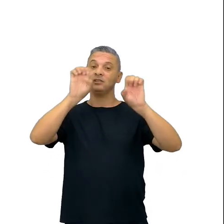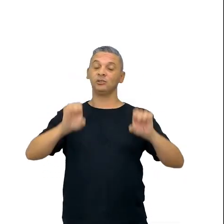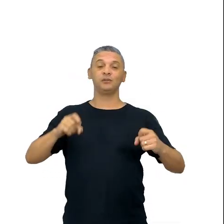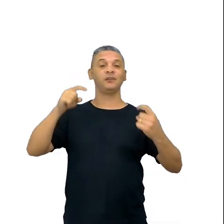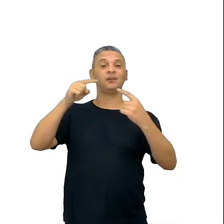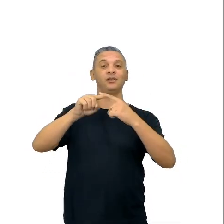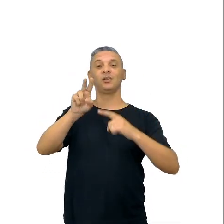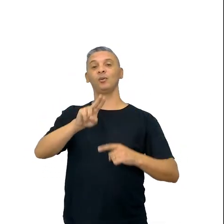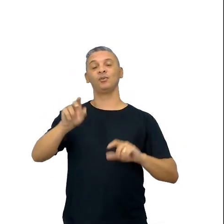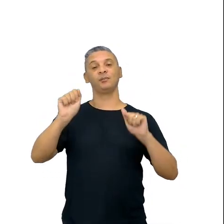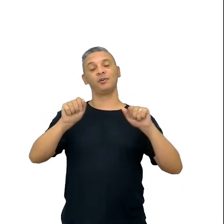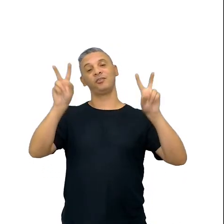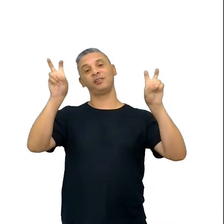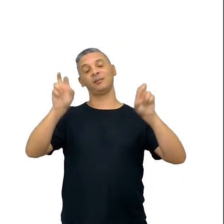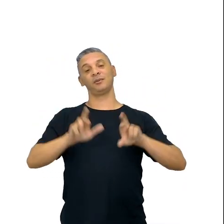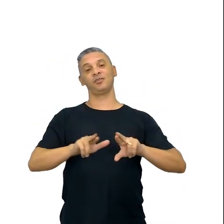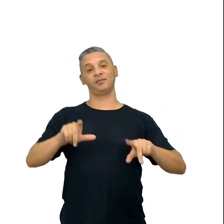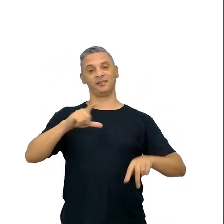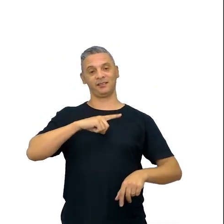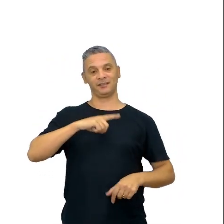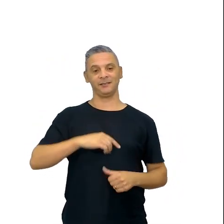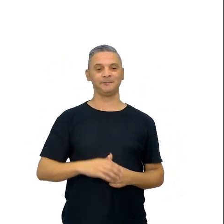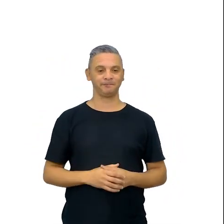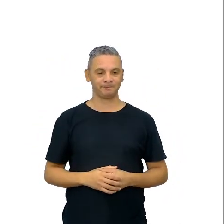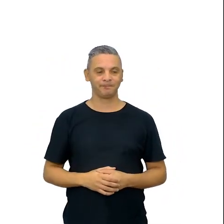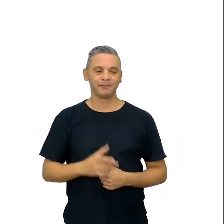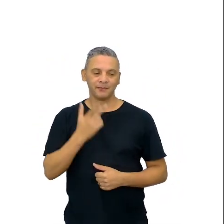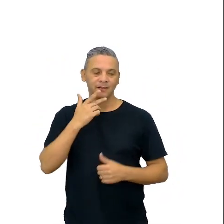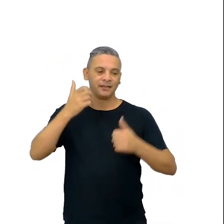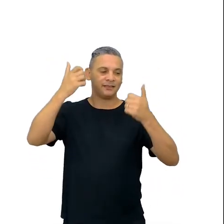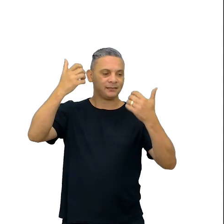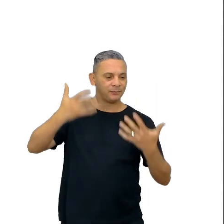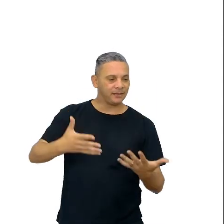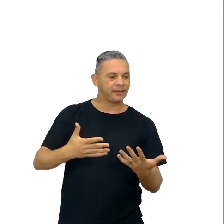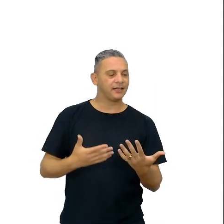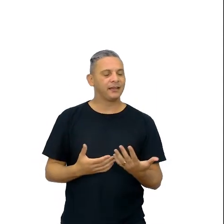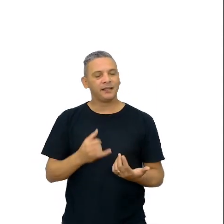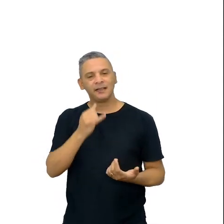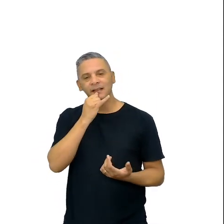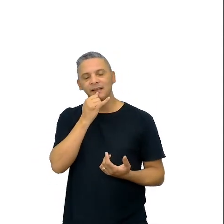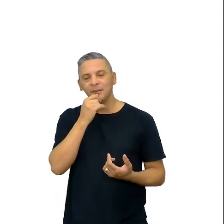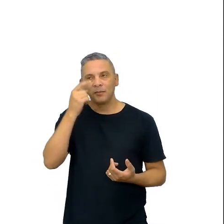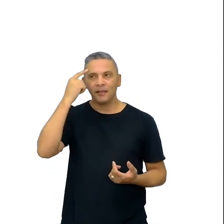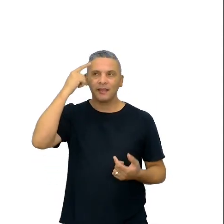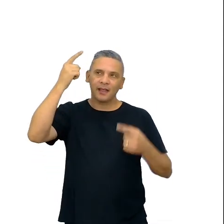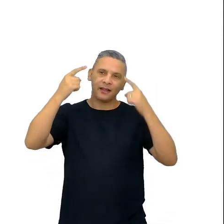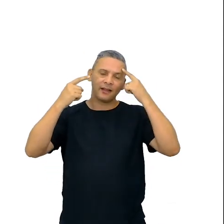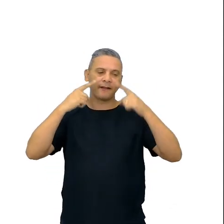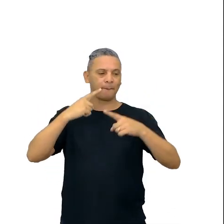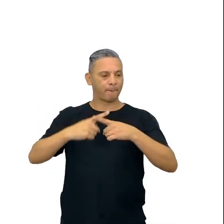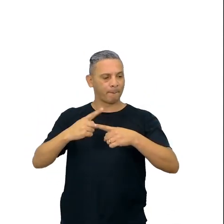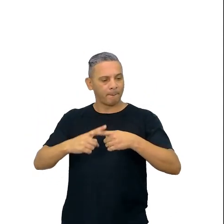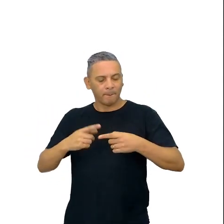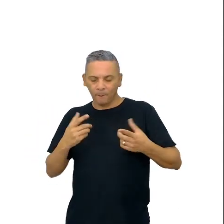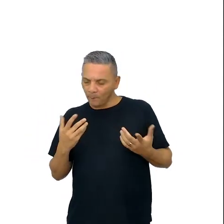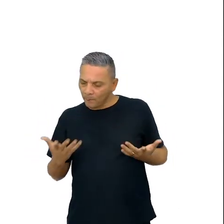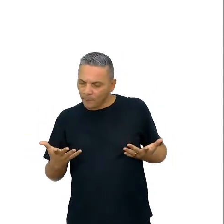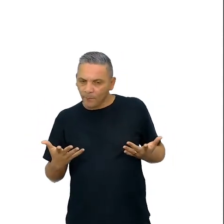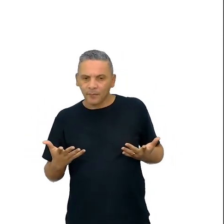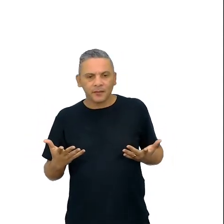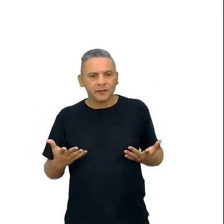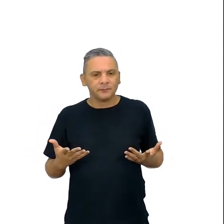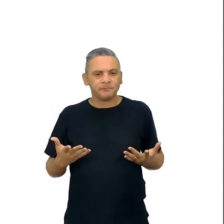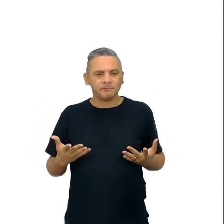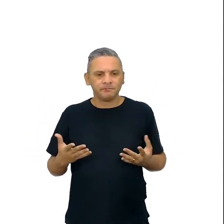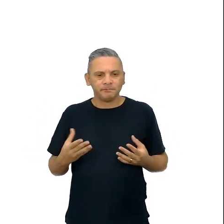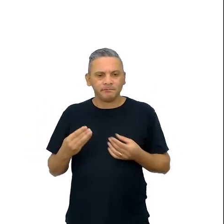fazer sobre uma outra temática, é muito interessante. Ele fala também sobre as ideias do porquê se usar a ludicidade, né,